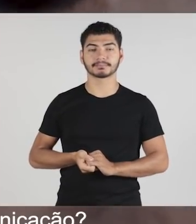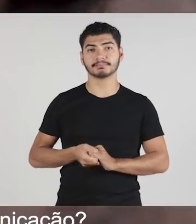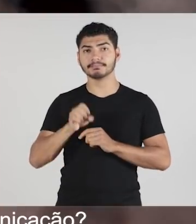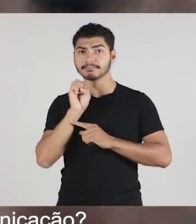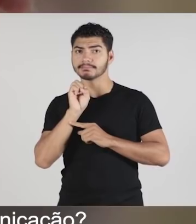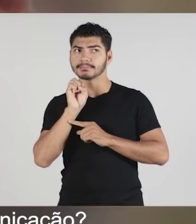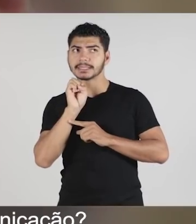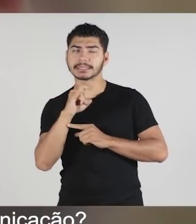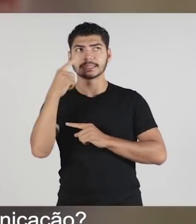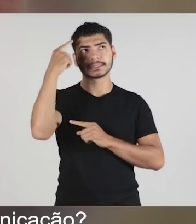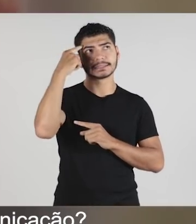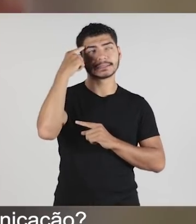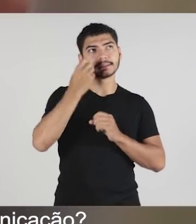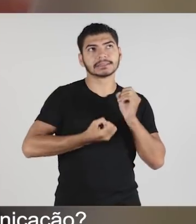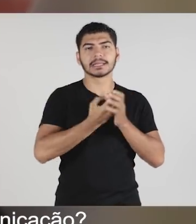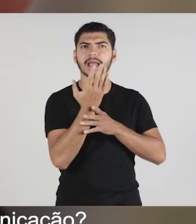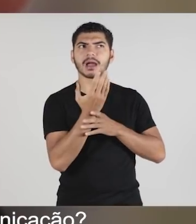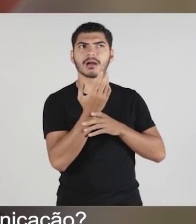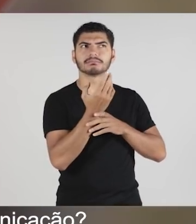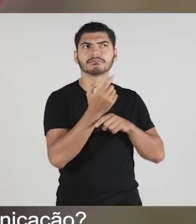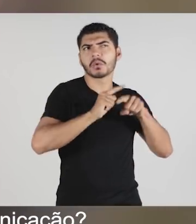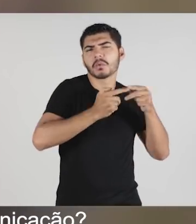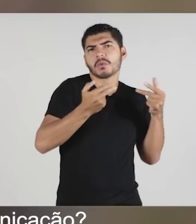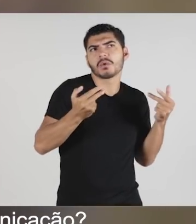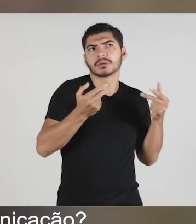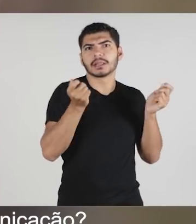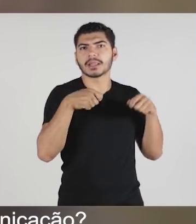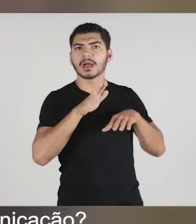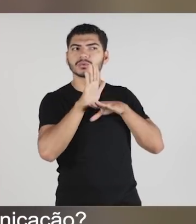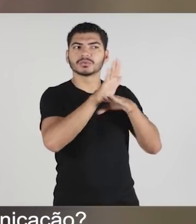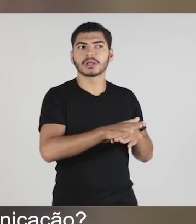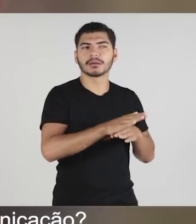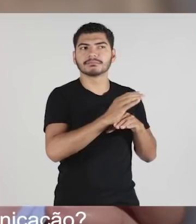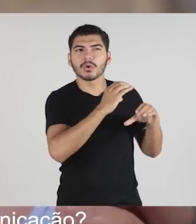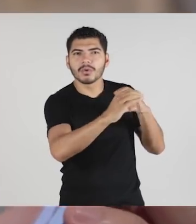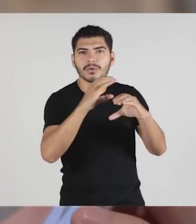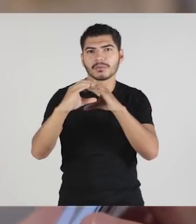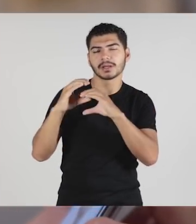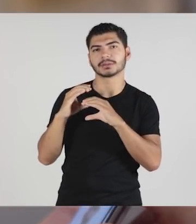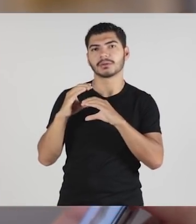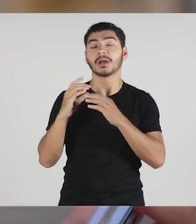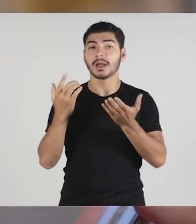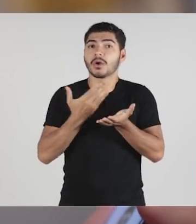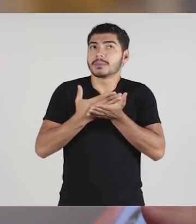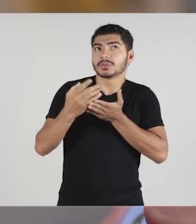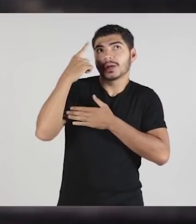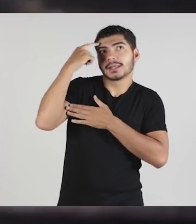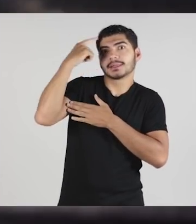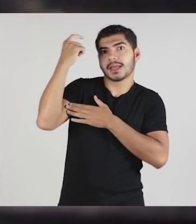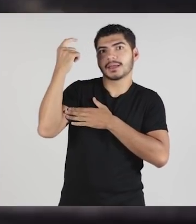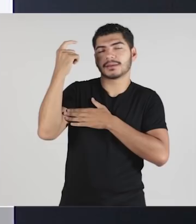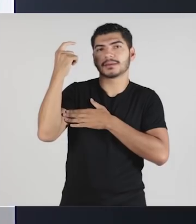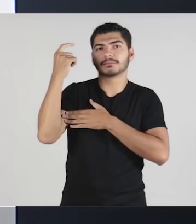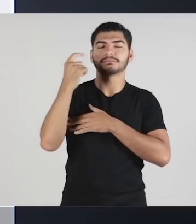E se eu criar uma ferramenta que possa ajudá-los a estritar nessa comunicação? E aí surgiu a ideia